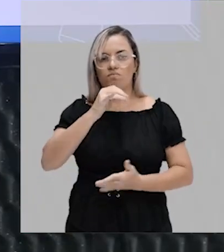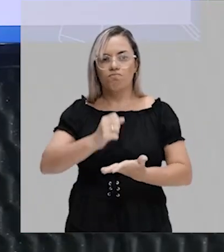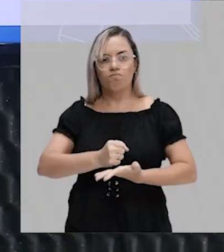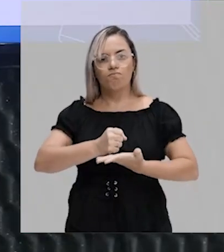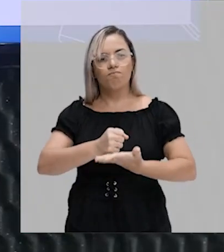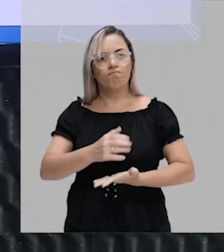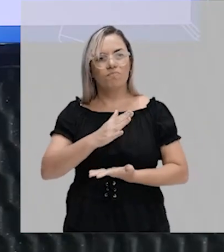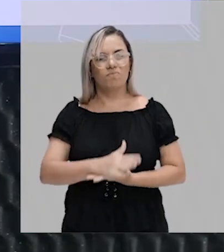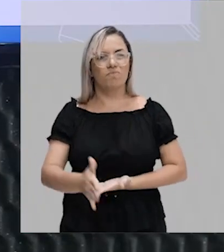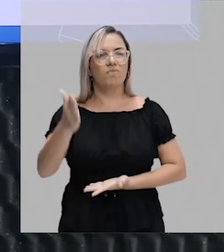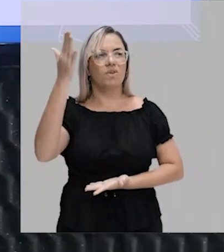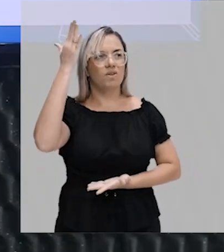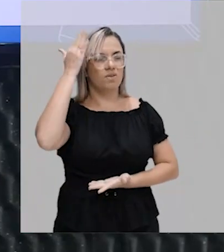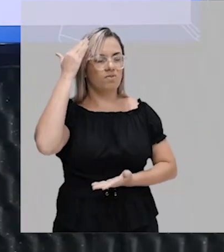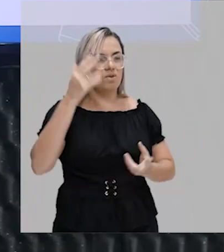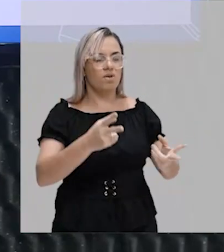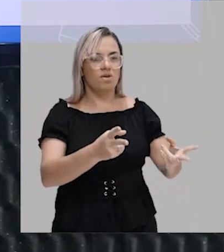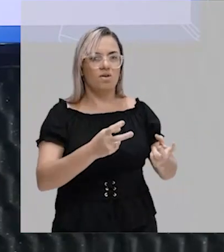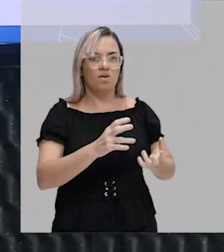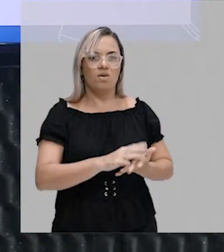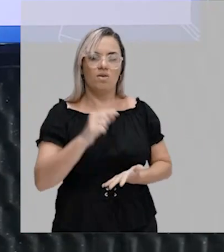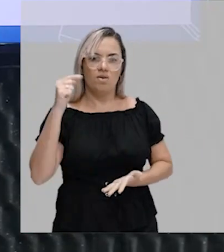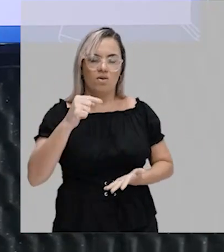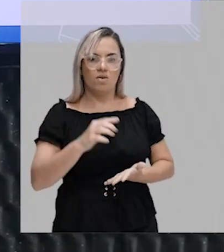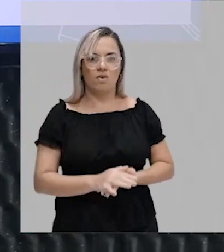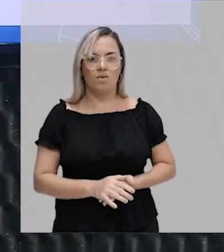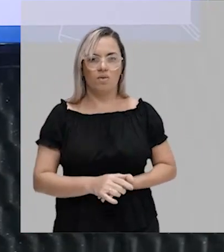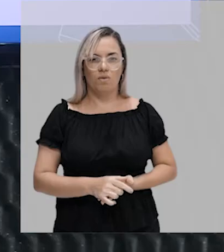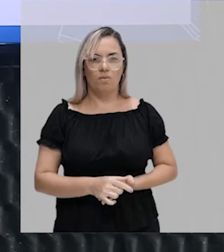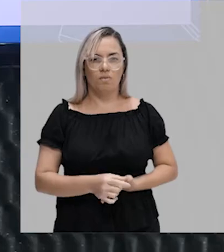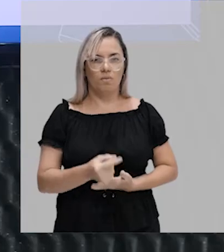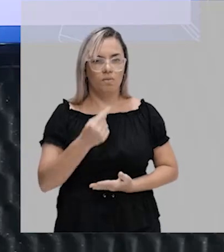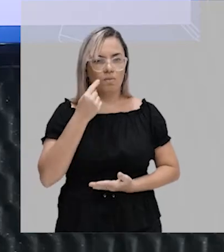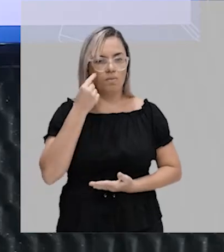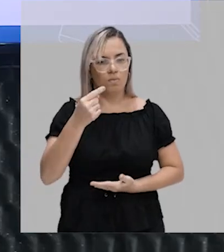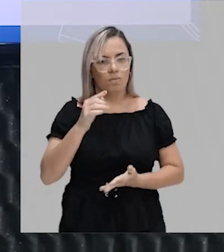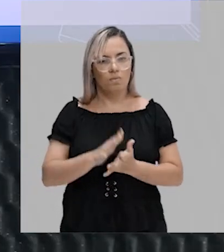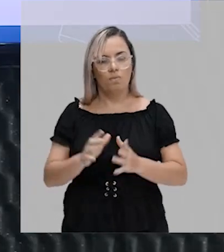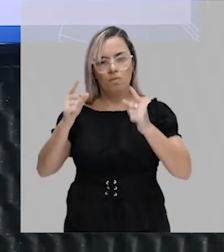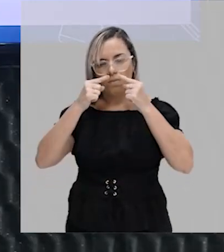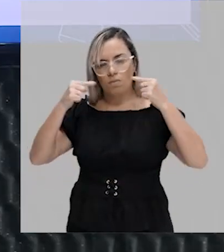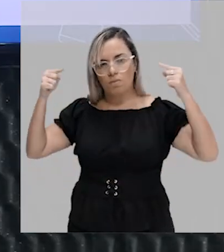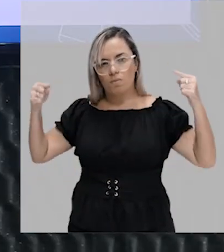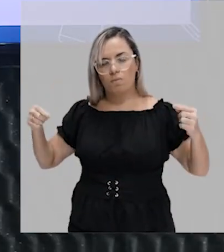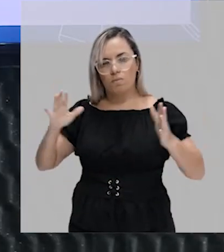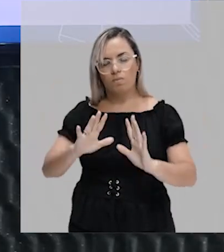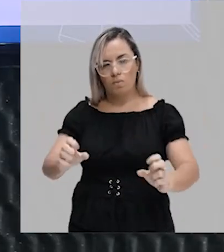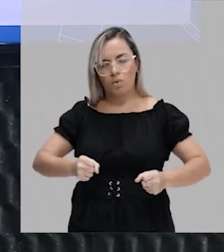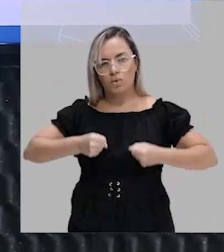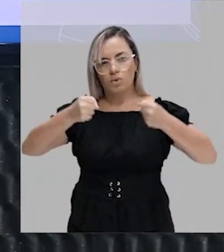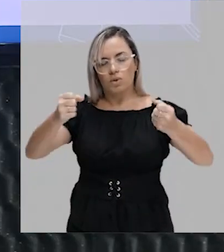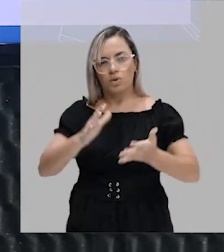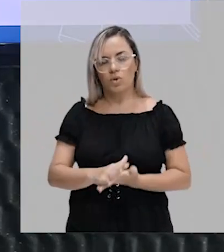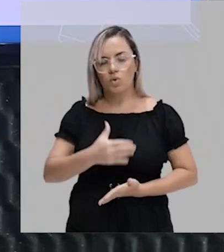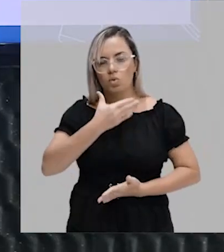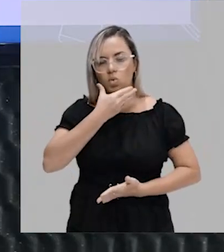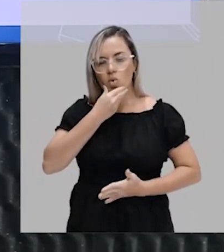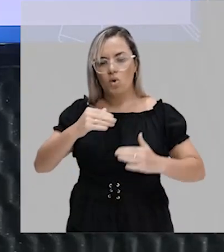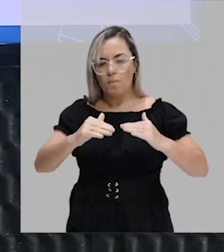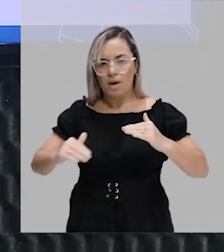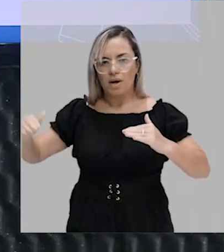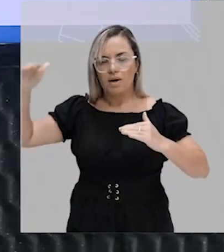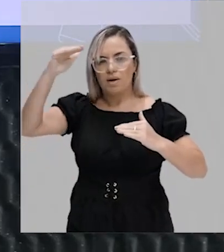sintomática a visão do patriarcado, do sistema de poder que sobrepõe o masculino ao feminino.